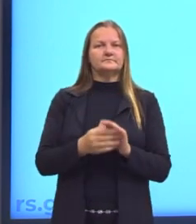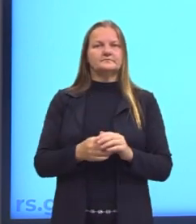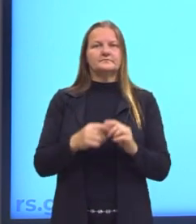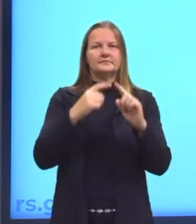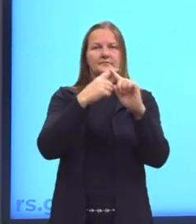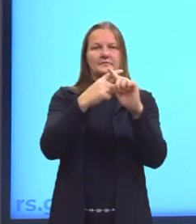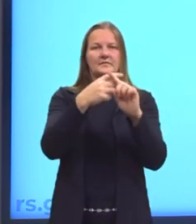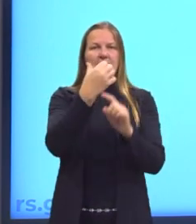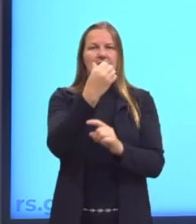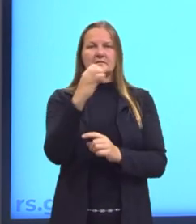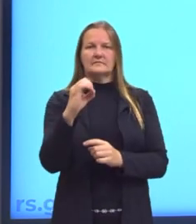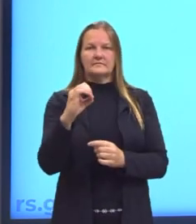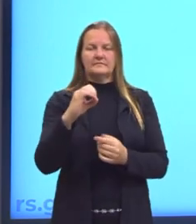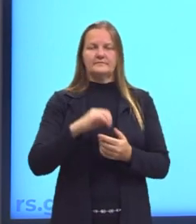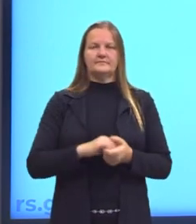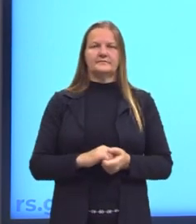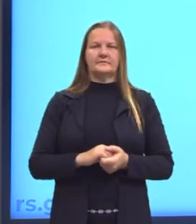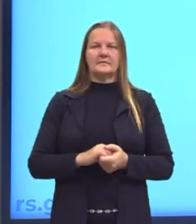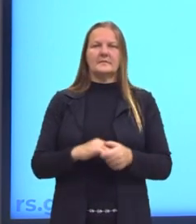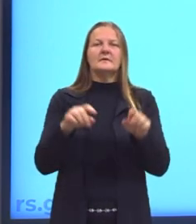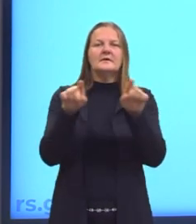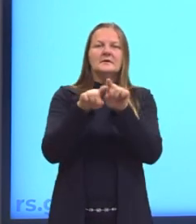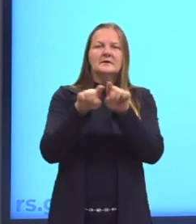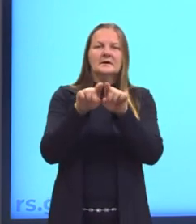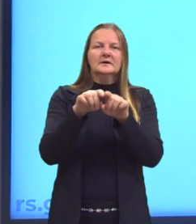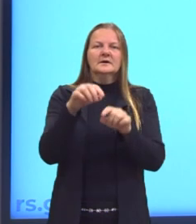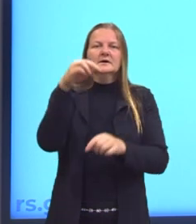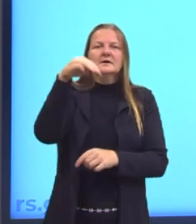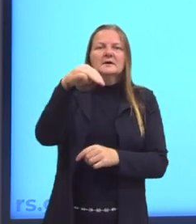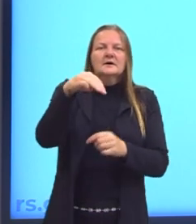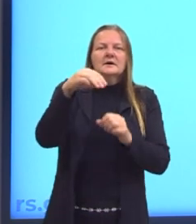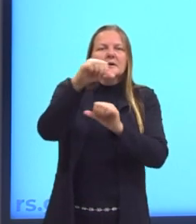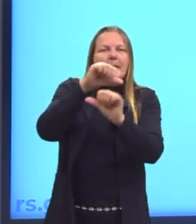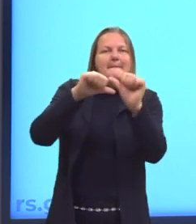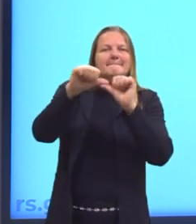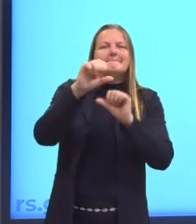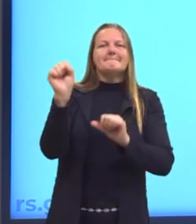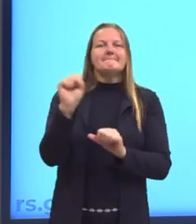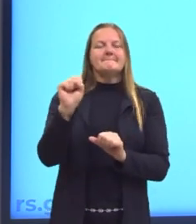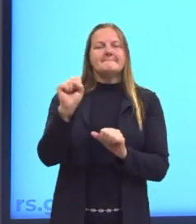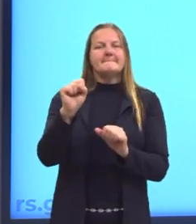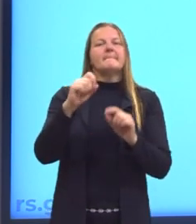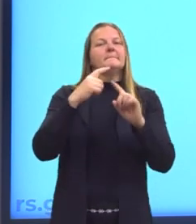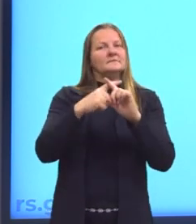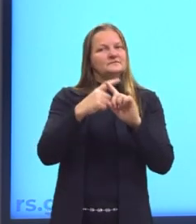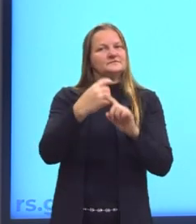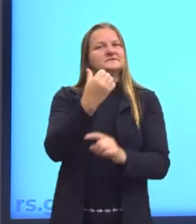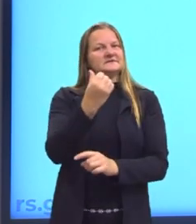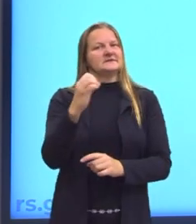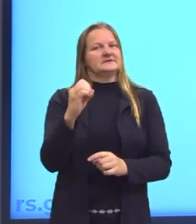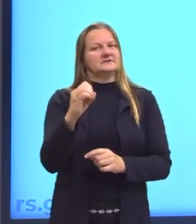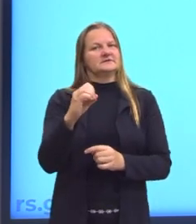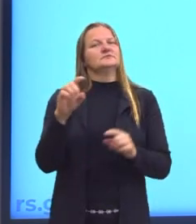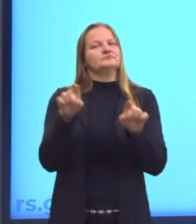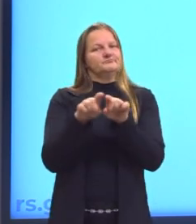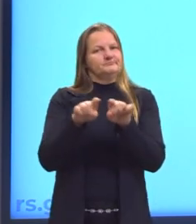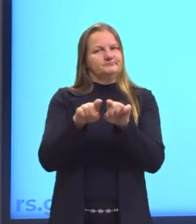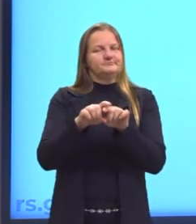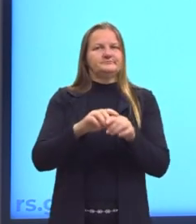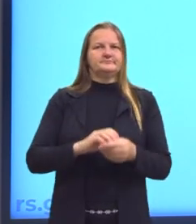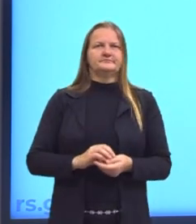multiplico por 60. Assim como minuto para segundo, multiplico por 60 também.